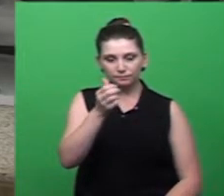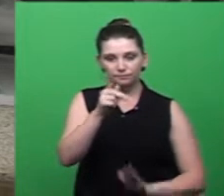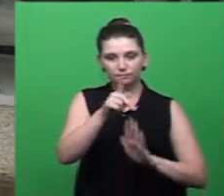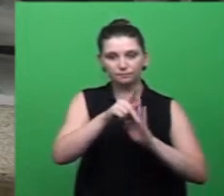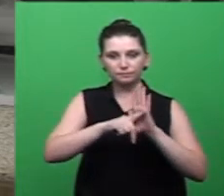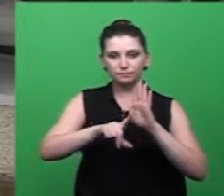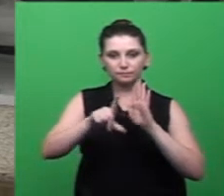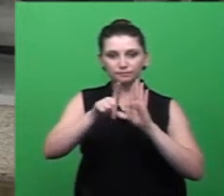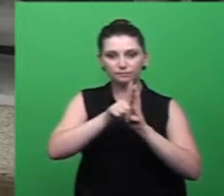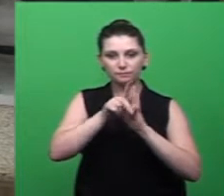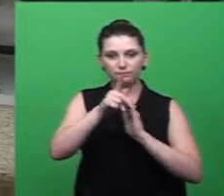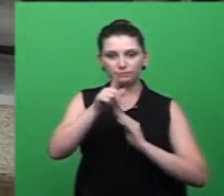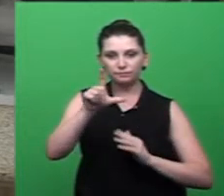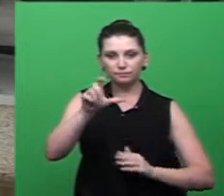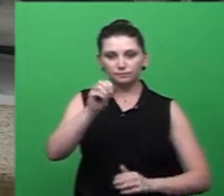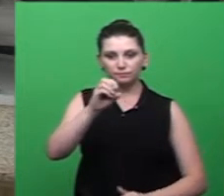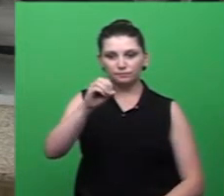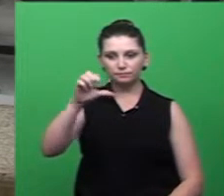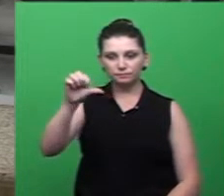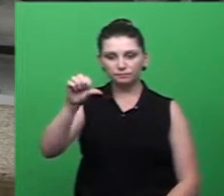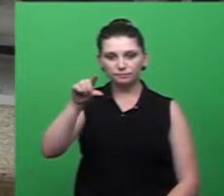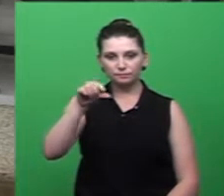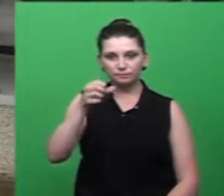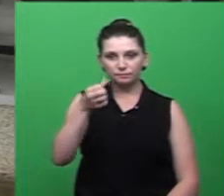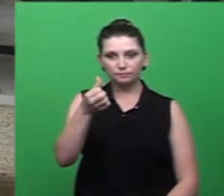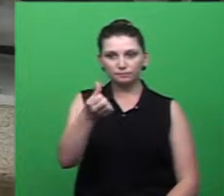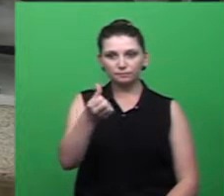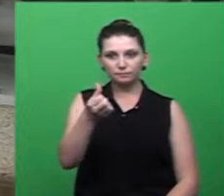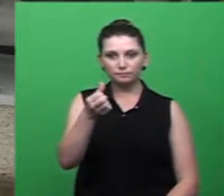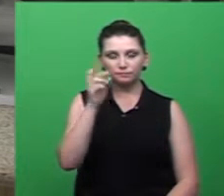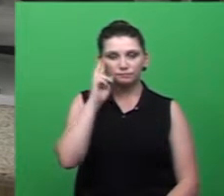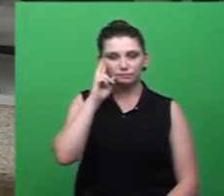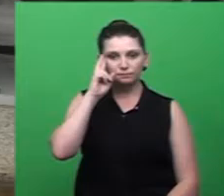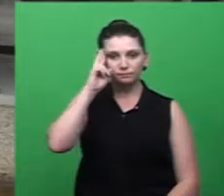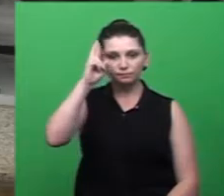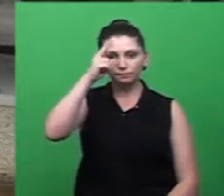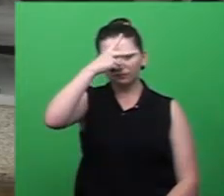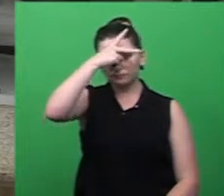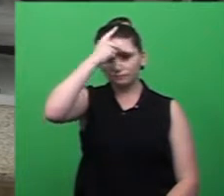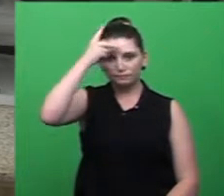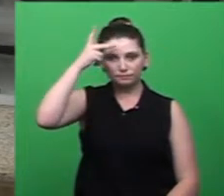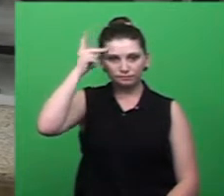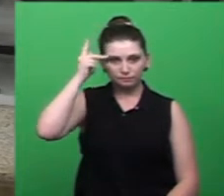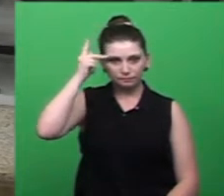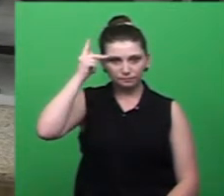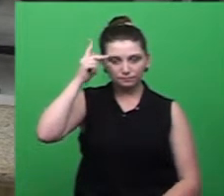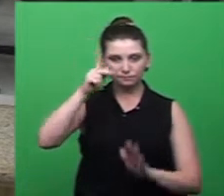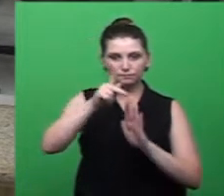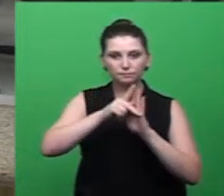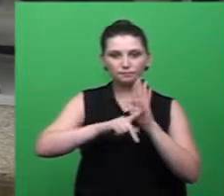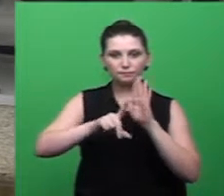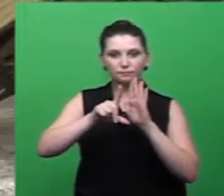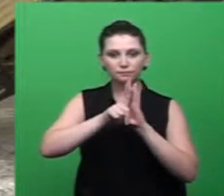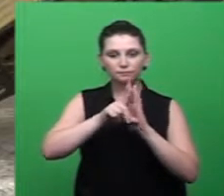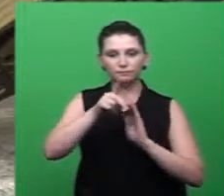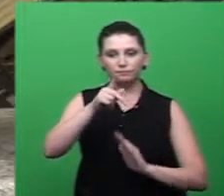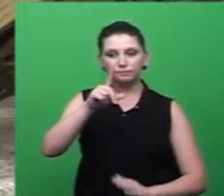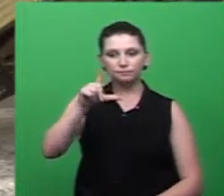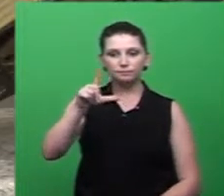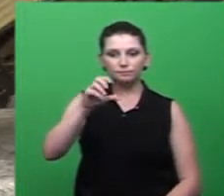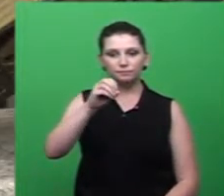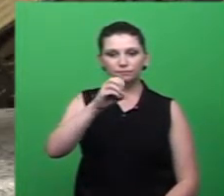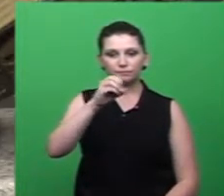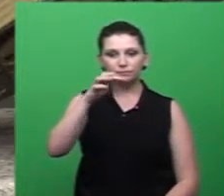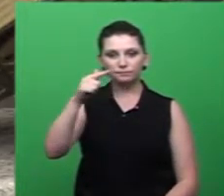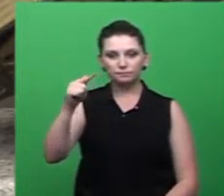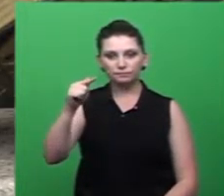de lei P.E.009, barra 2016, de autoria do chefe do Poder Executivo. Projeto de lei P.E.007,